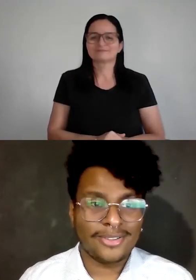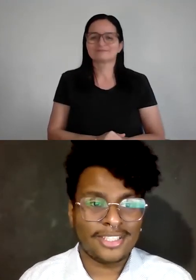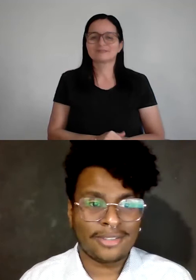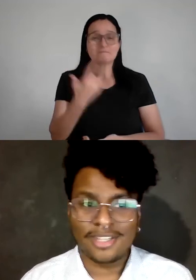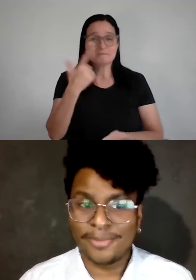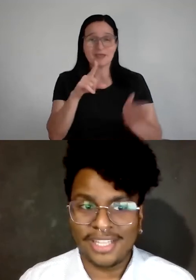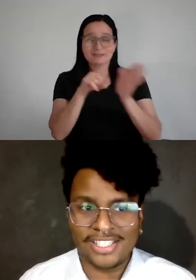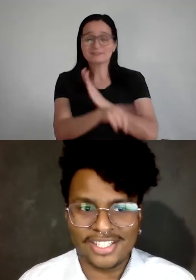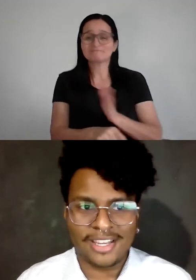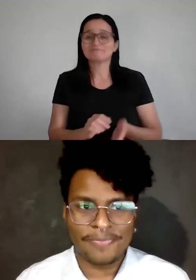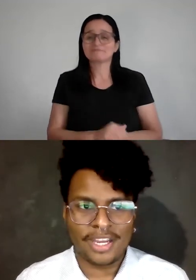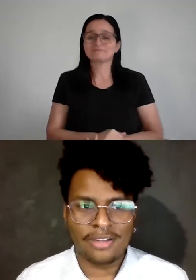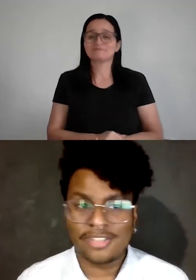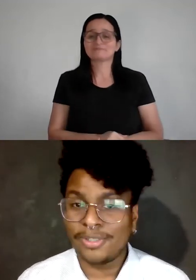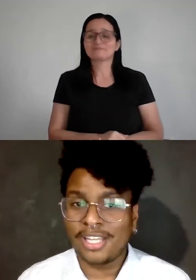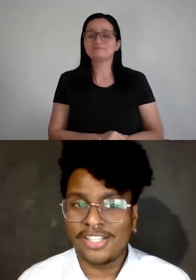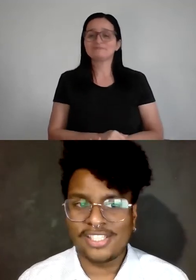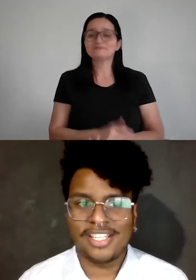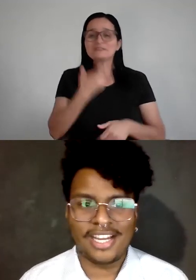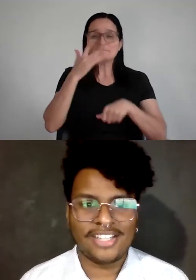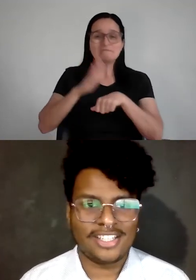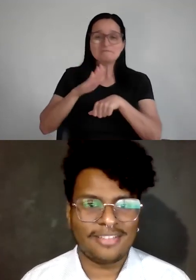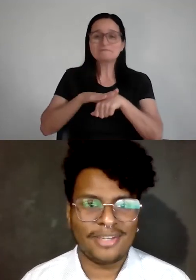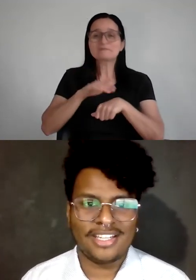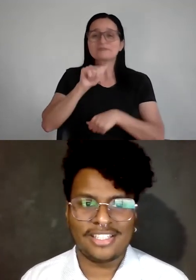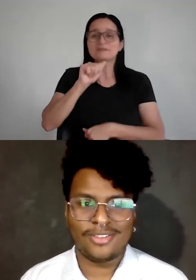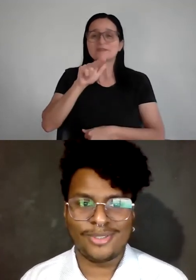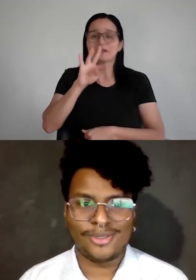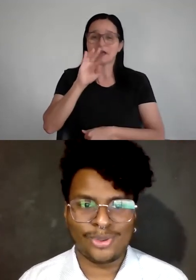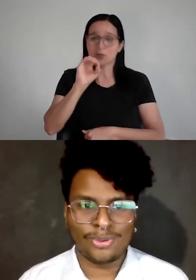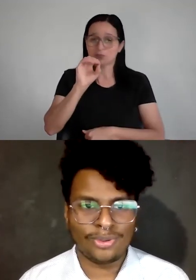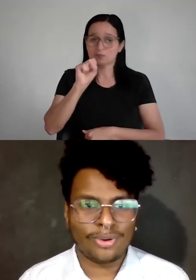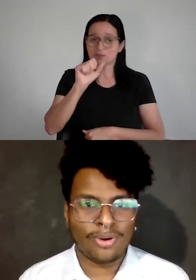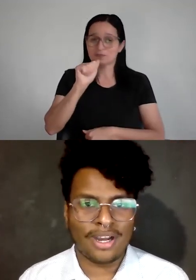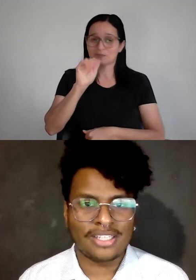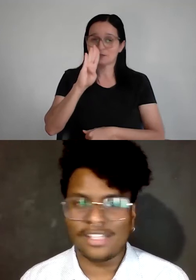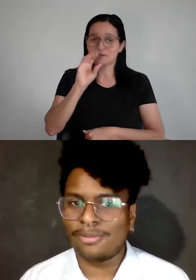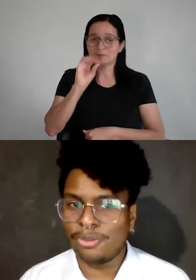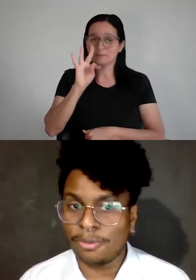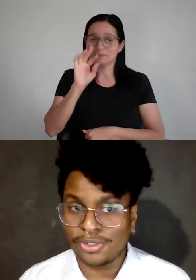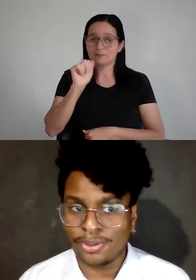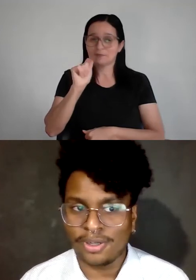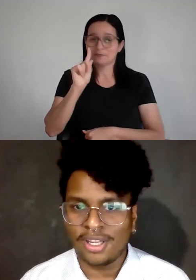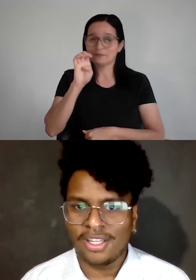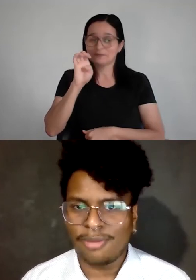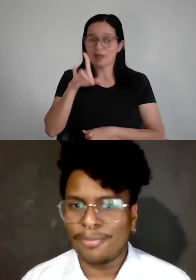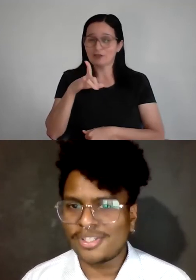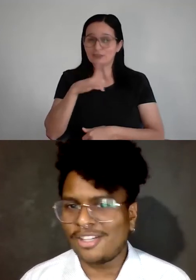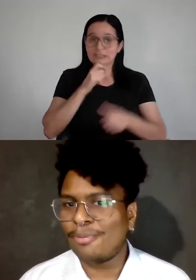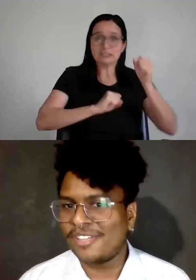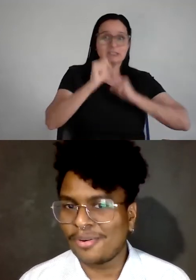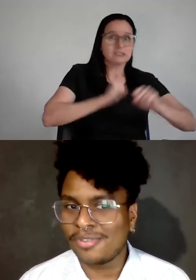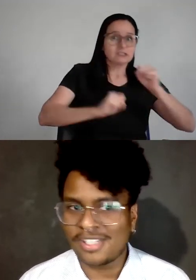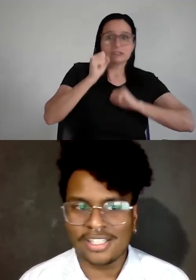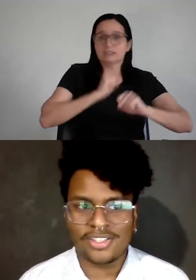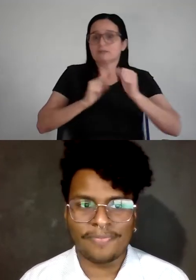Falando em autossabotagem, a autossabotagem e a ansiedade, elas também, elas andam muito junto com a síndrome do impostor, uma busca